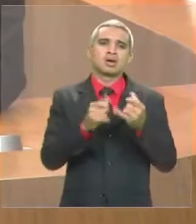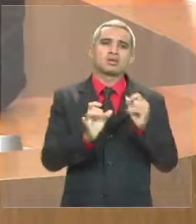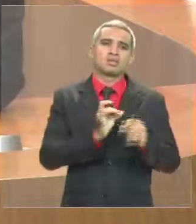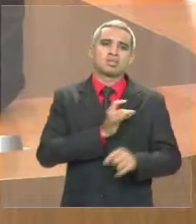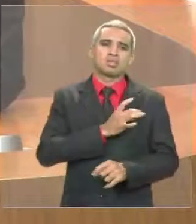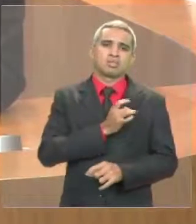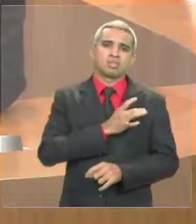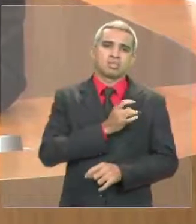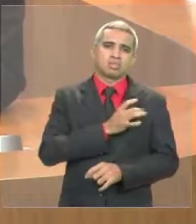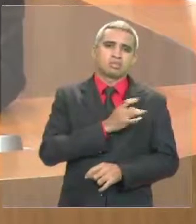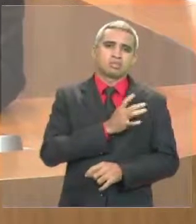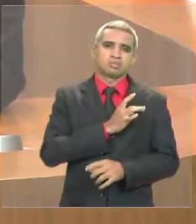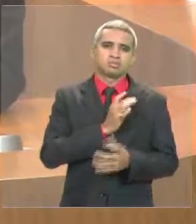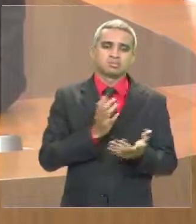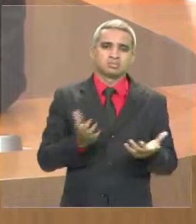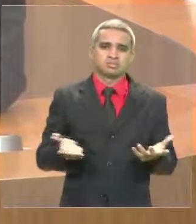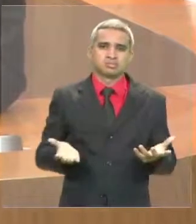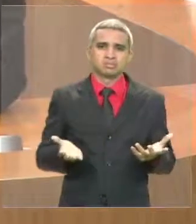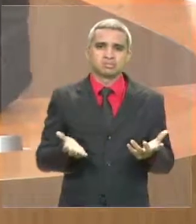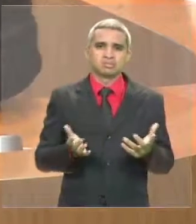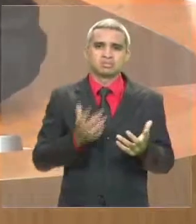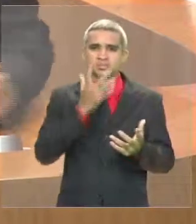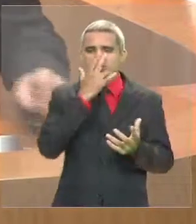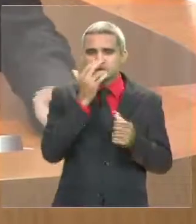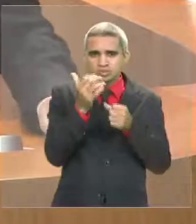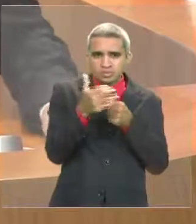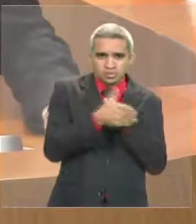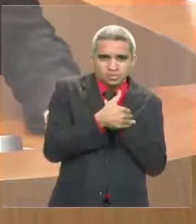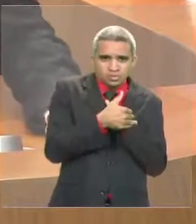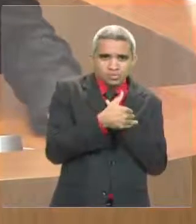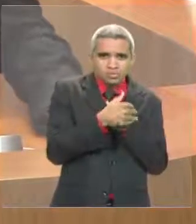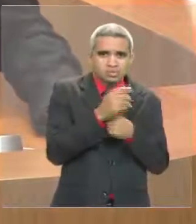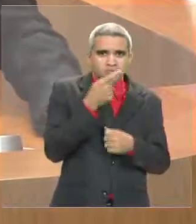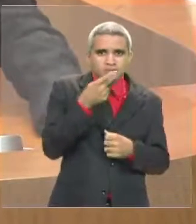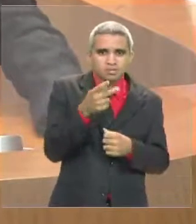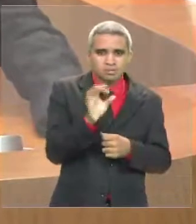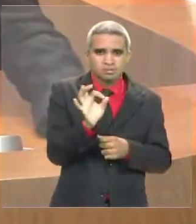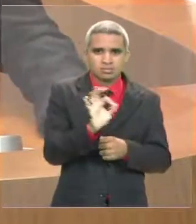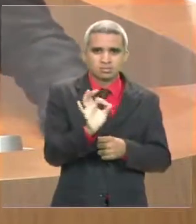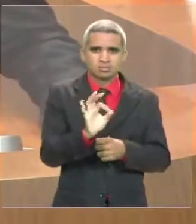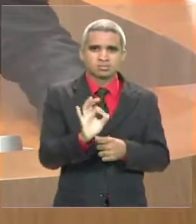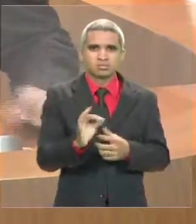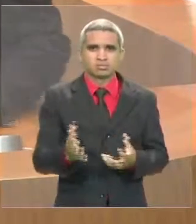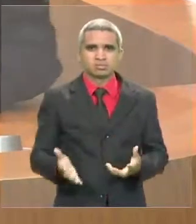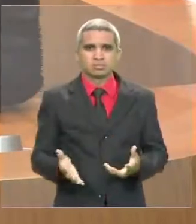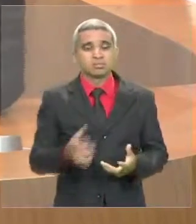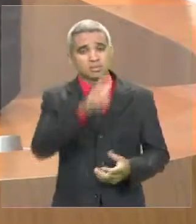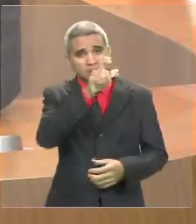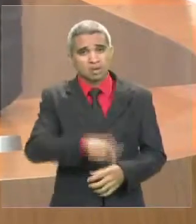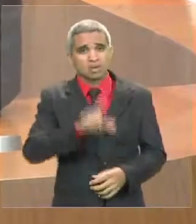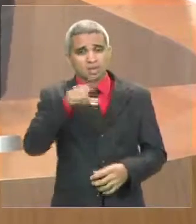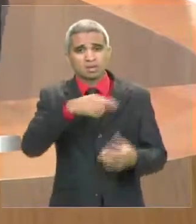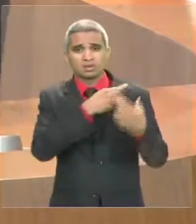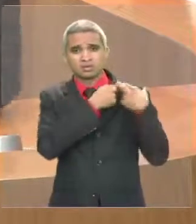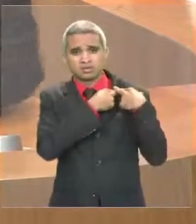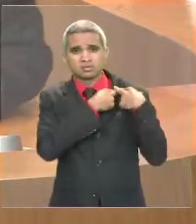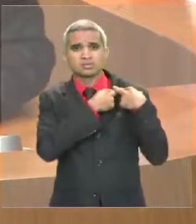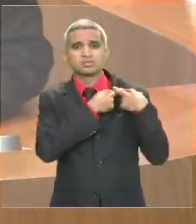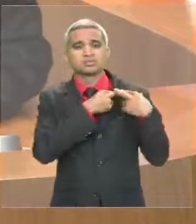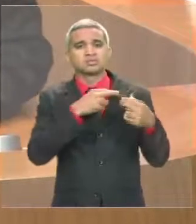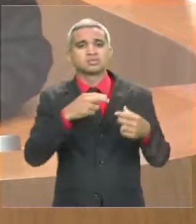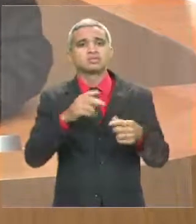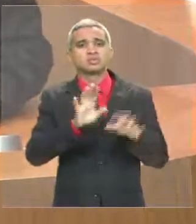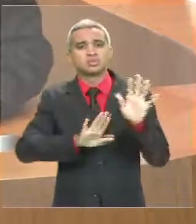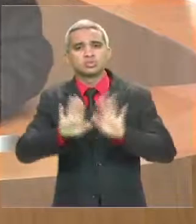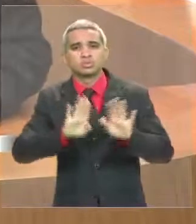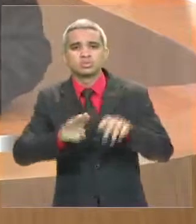muito pior, um gestão omisso, que some em situações que necessitam daquele que é responsável por zelar, administrar